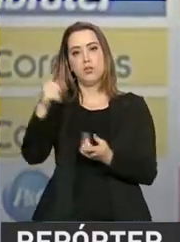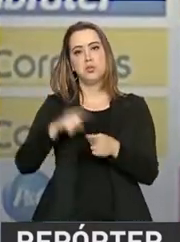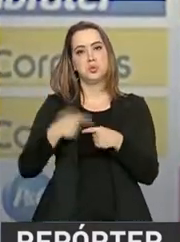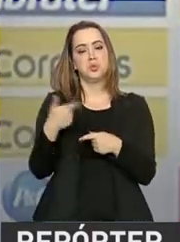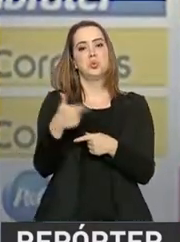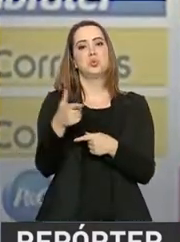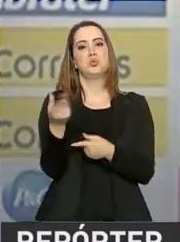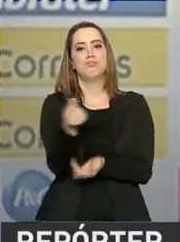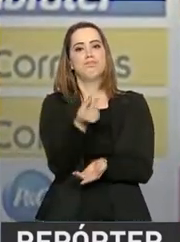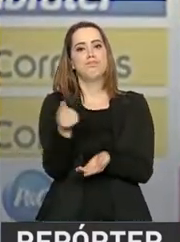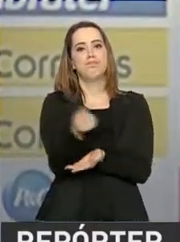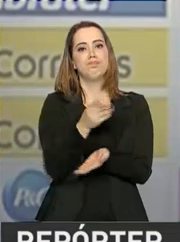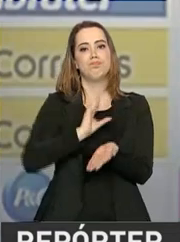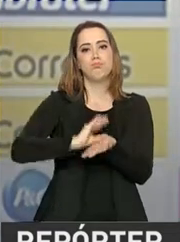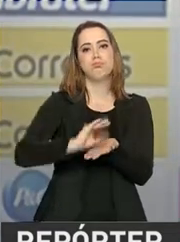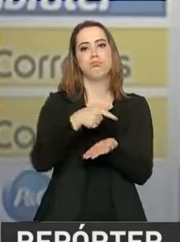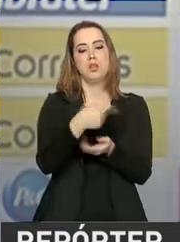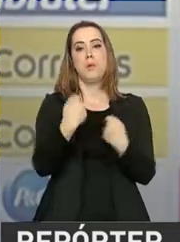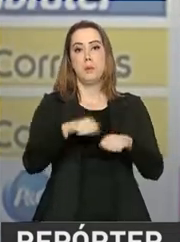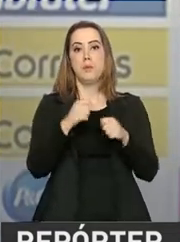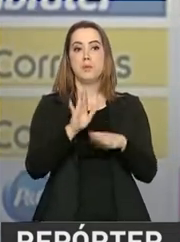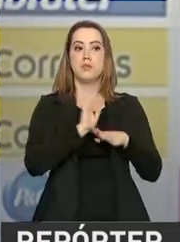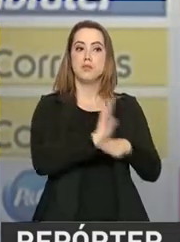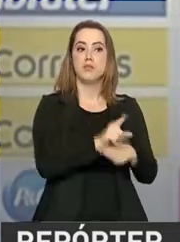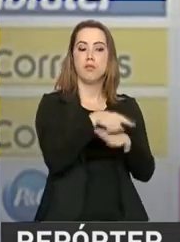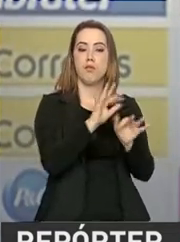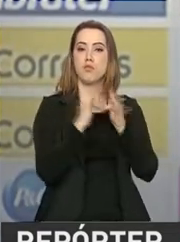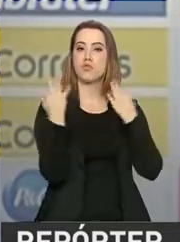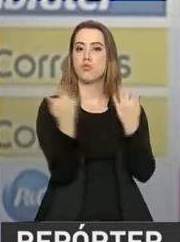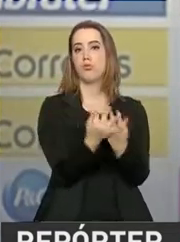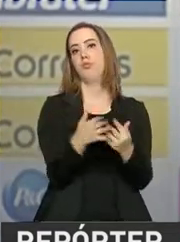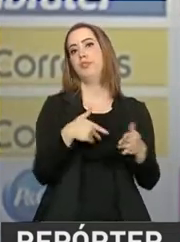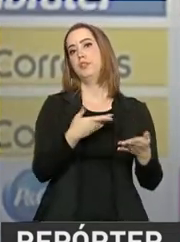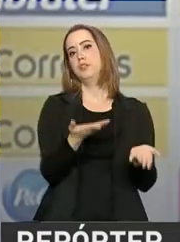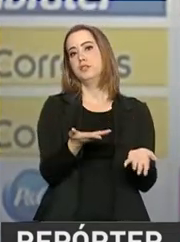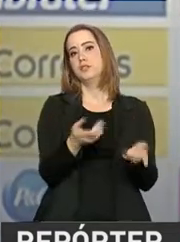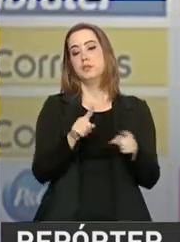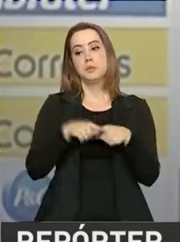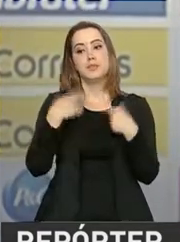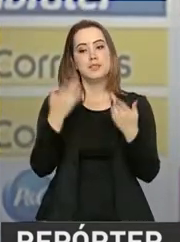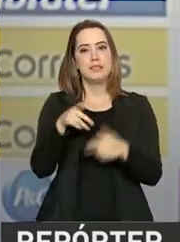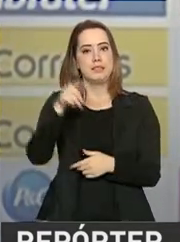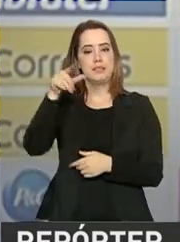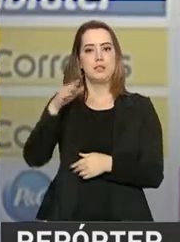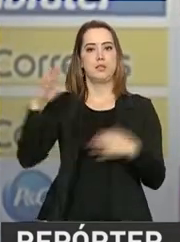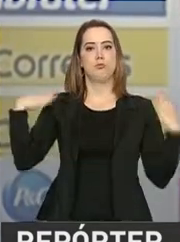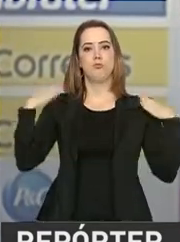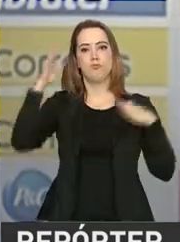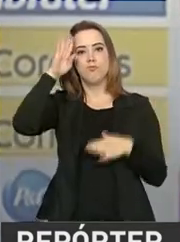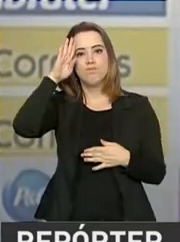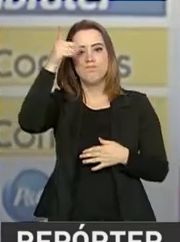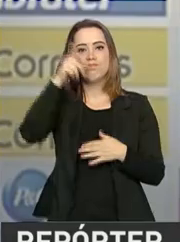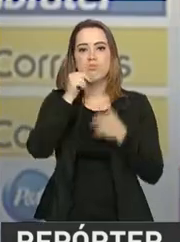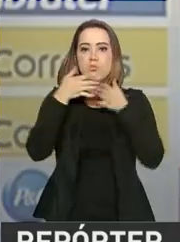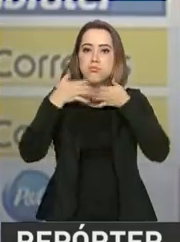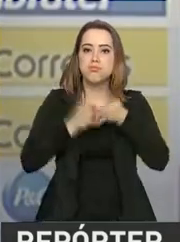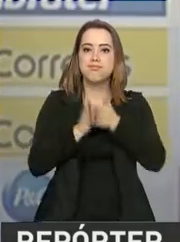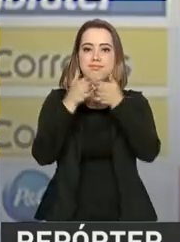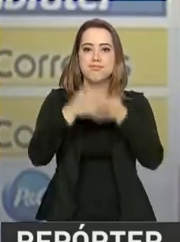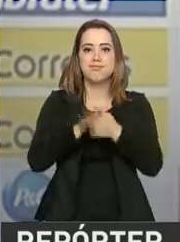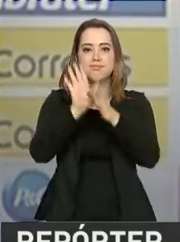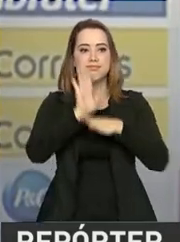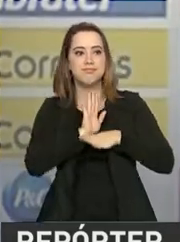apoio nenhum e tinha que ajudar a família de alguma forma. E a Marinha apareceu em minha vida com esse